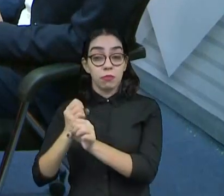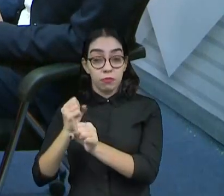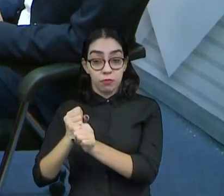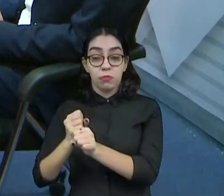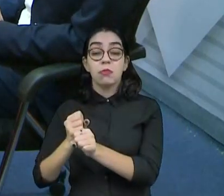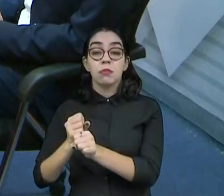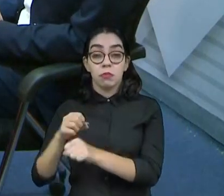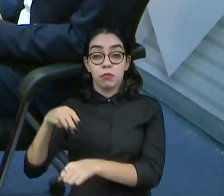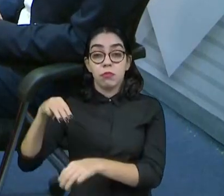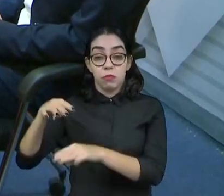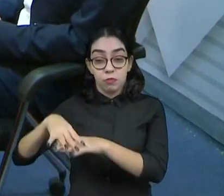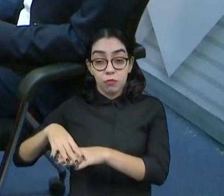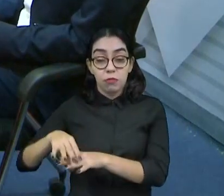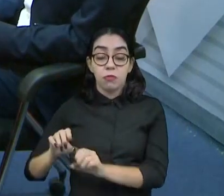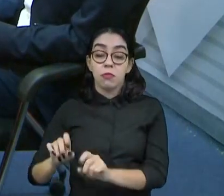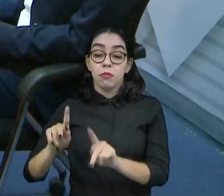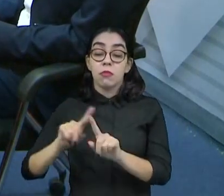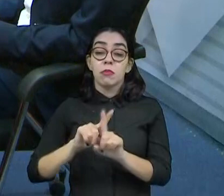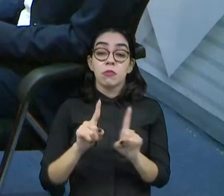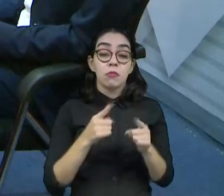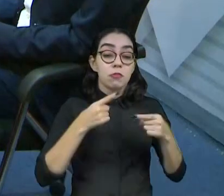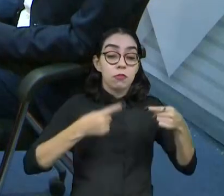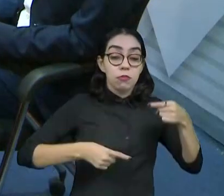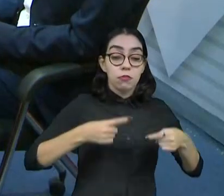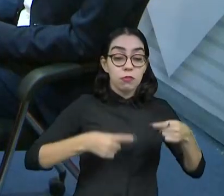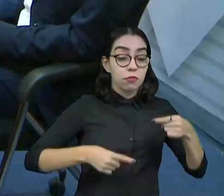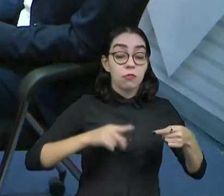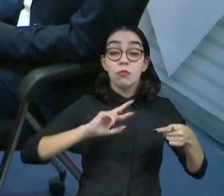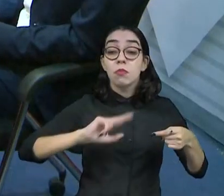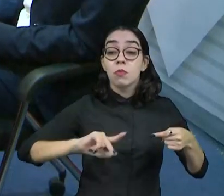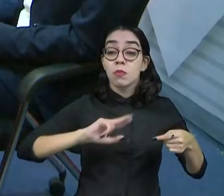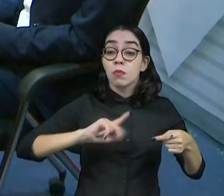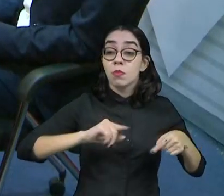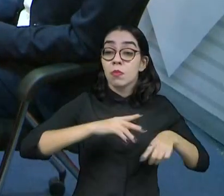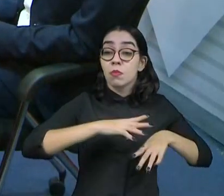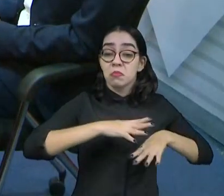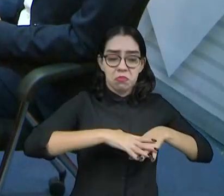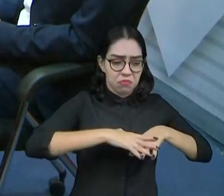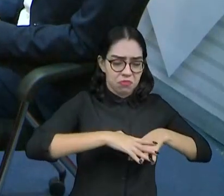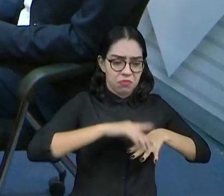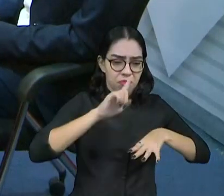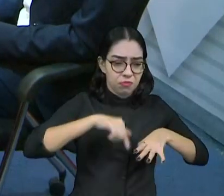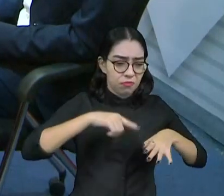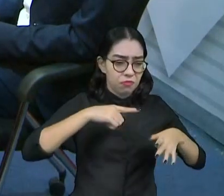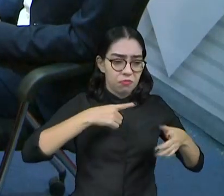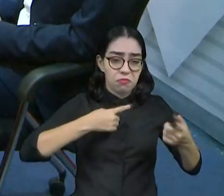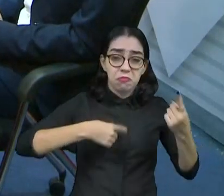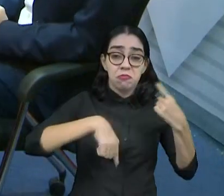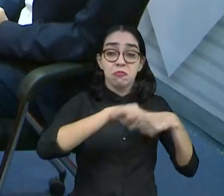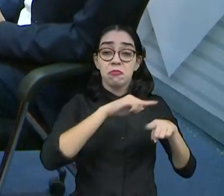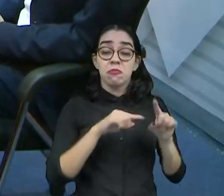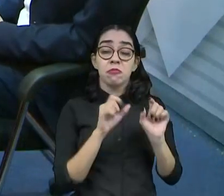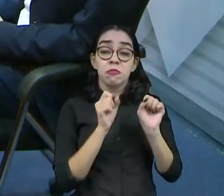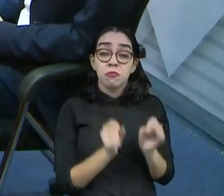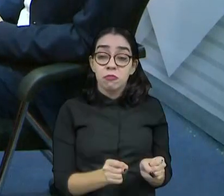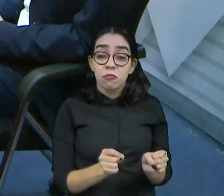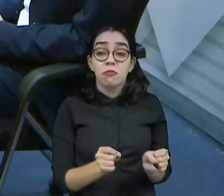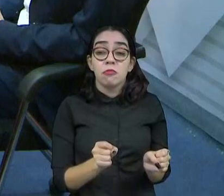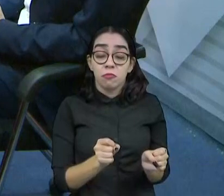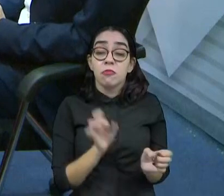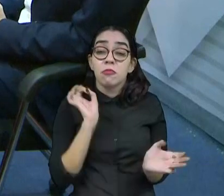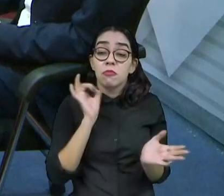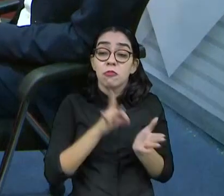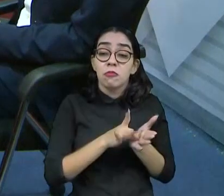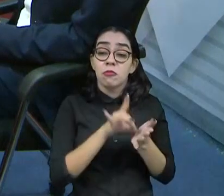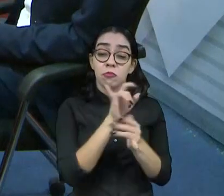acontecem as mudanças, os eventos, os debates, véspera de eleição, e por isso mudam a todos. Os fatos novos, né? Os fatos